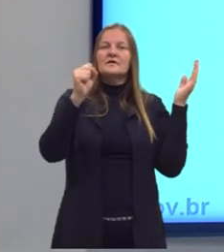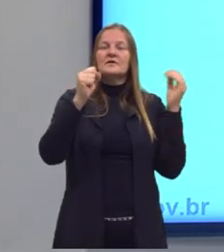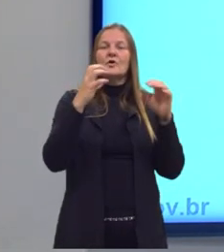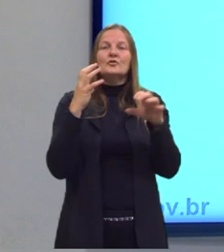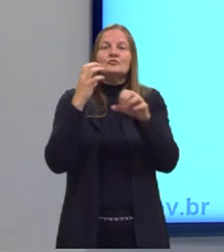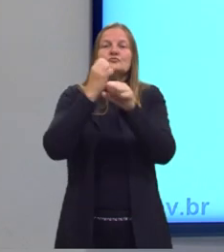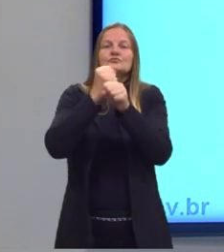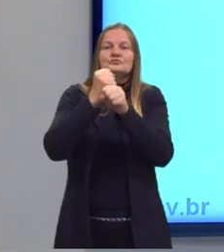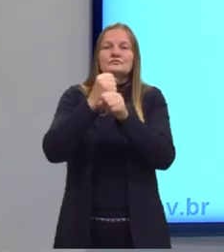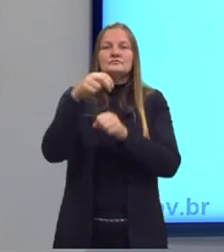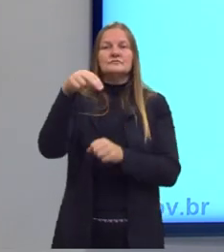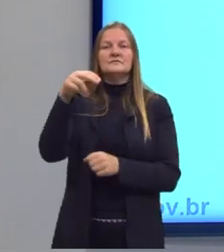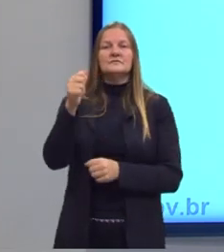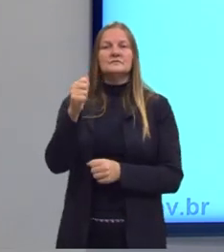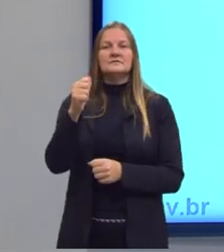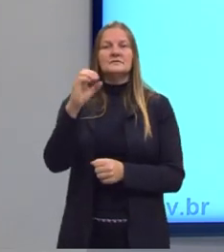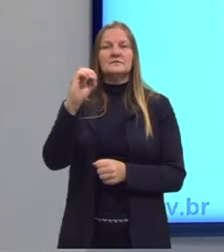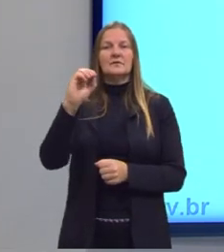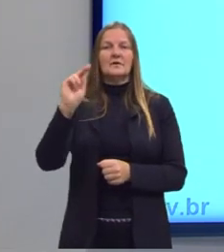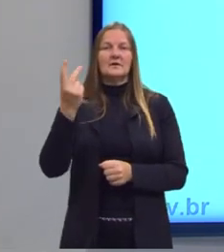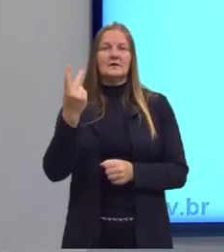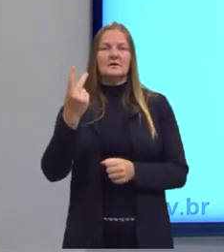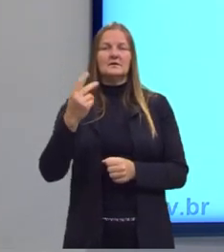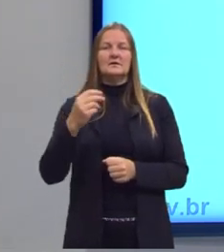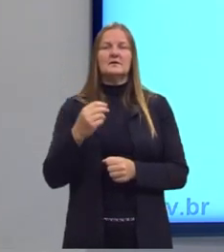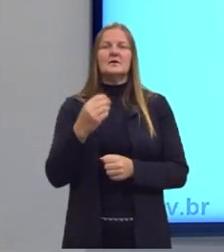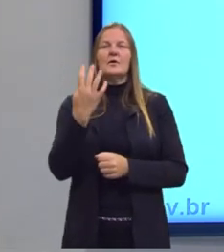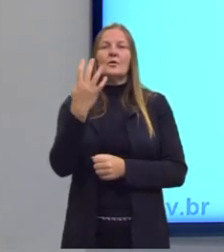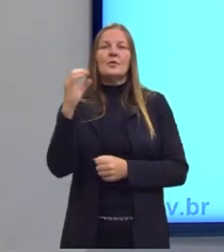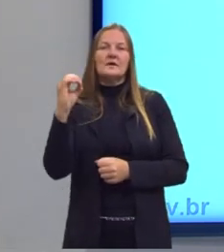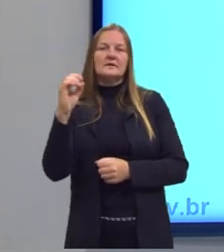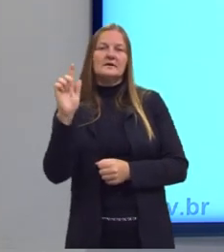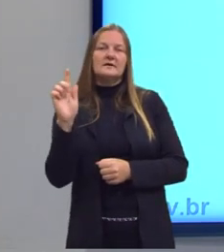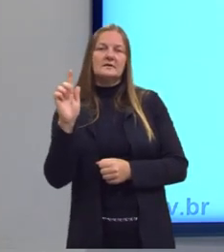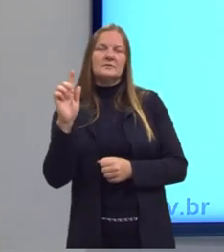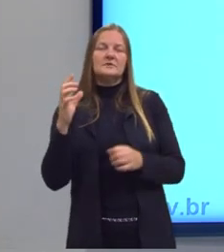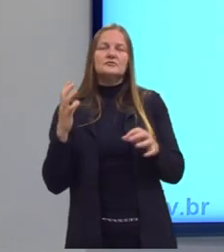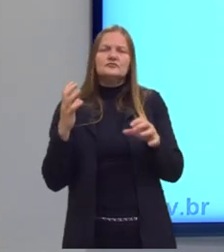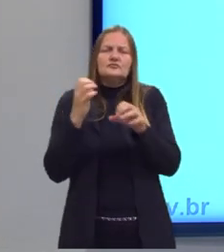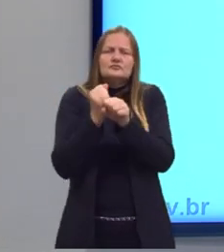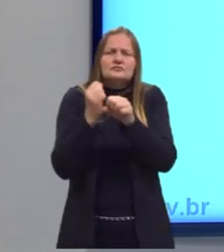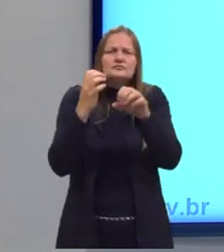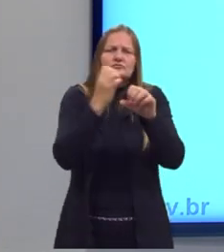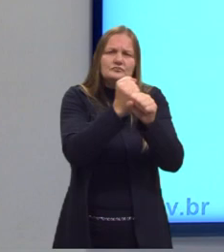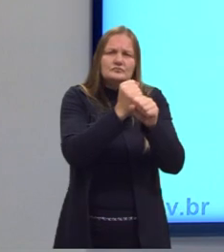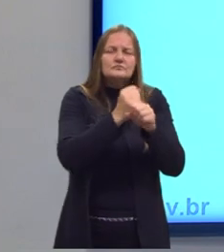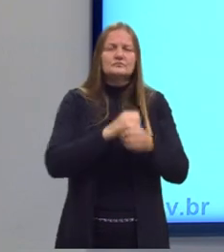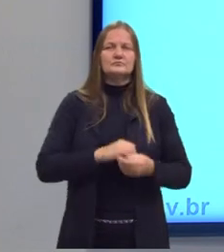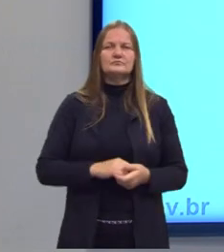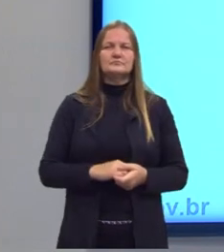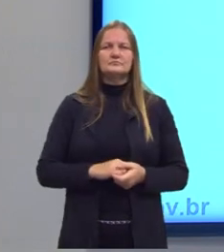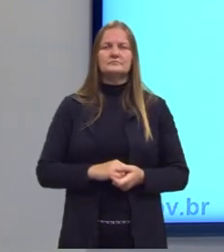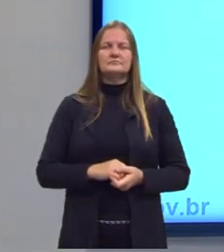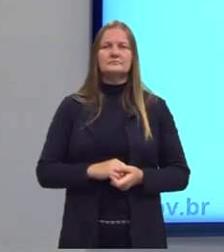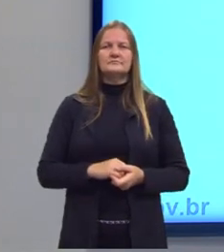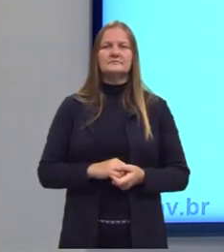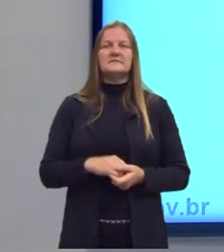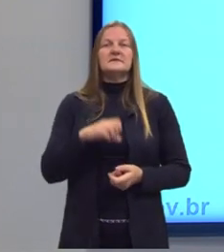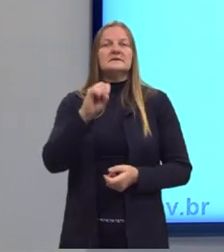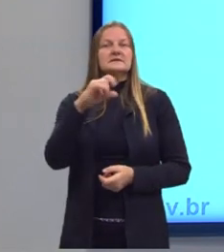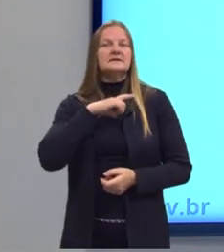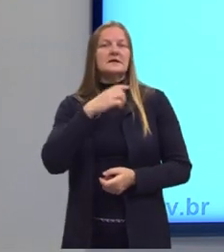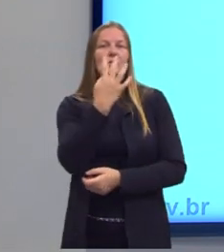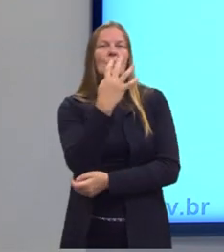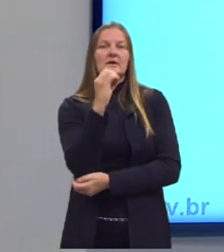NaOH vai dar 40 gramas somando esses valores, tá? Se eu tenho